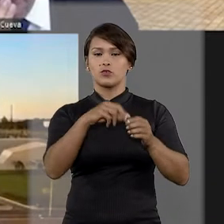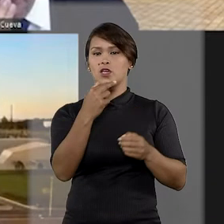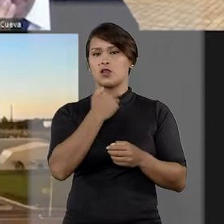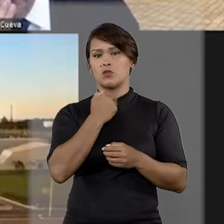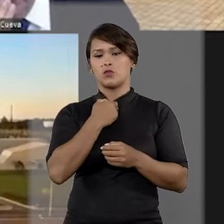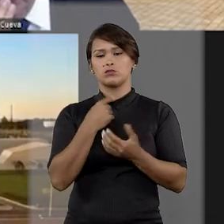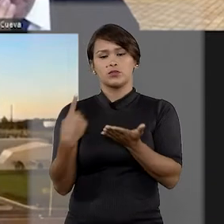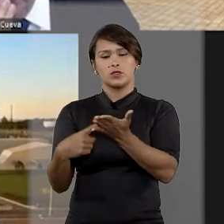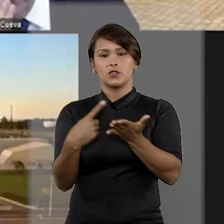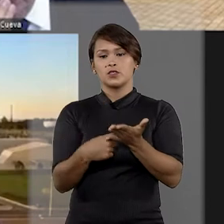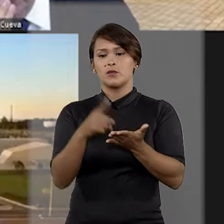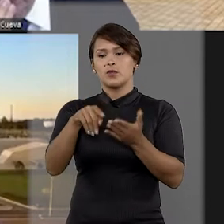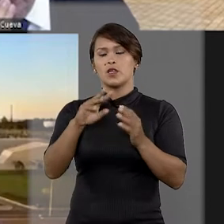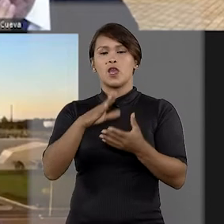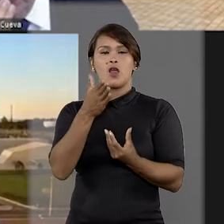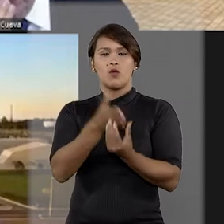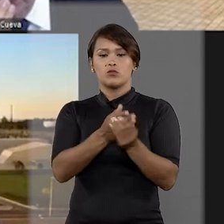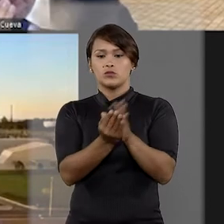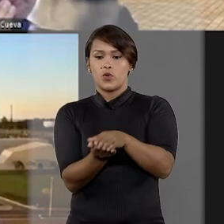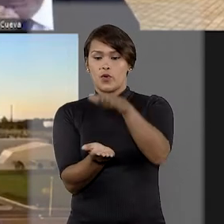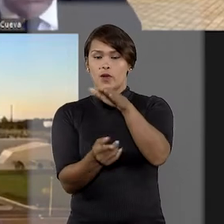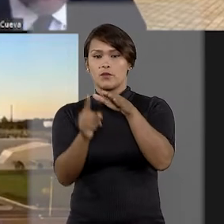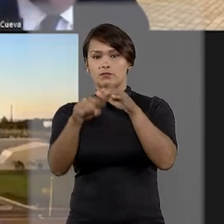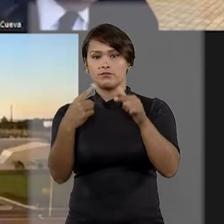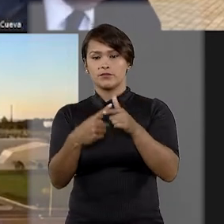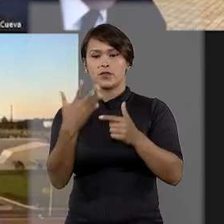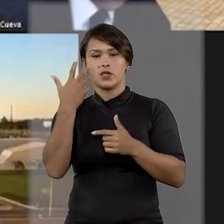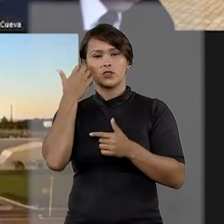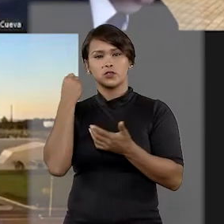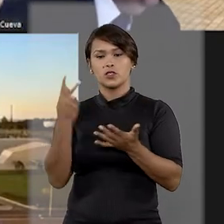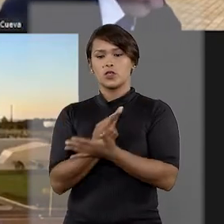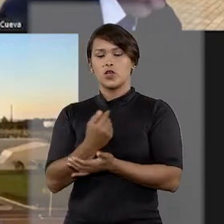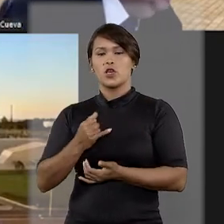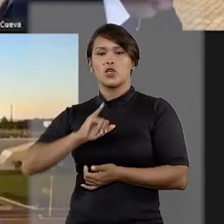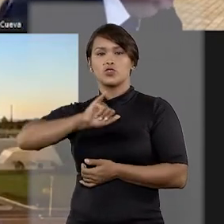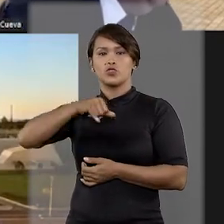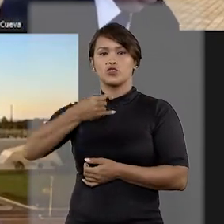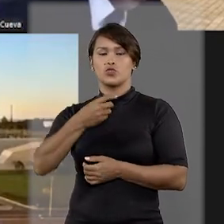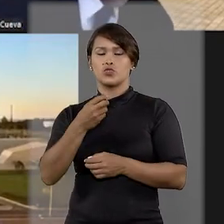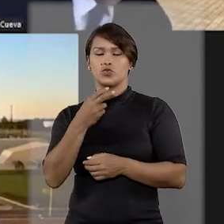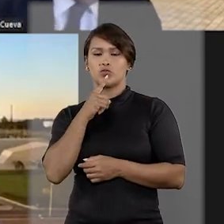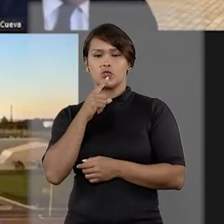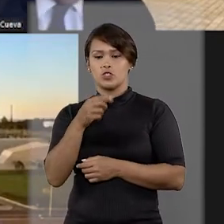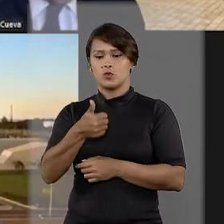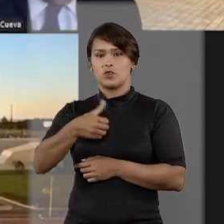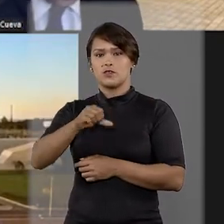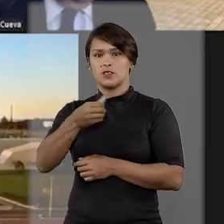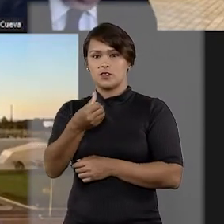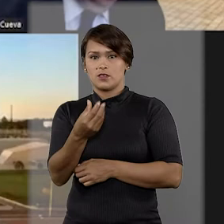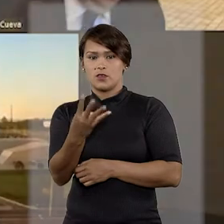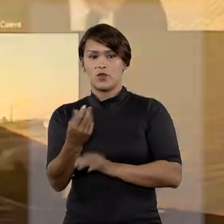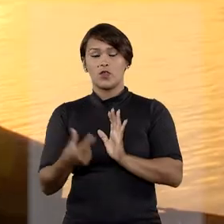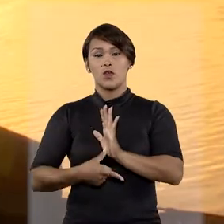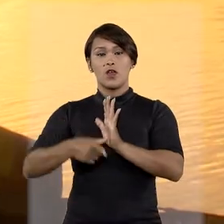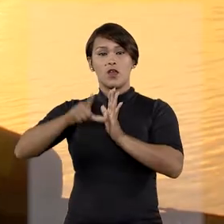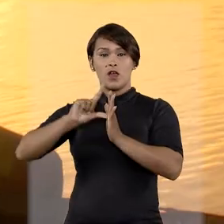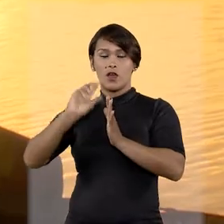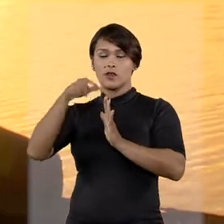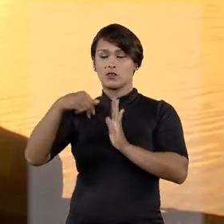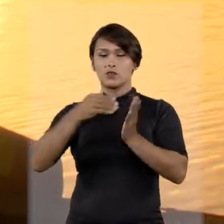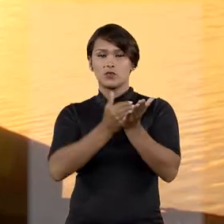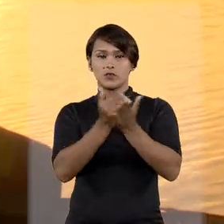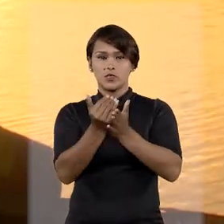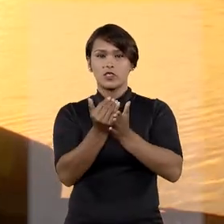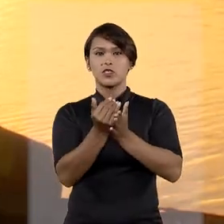irrevogabilidade não se aplica ao caso dos autos, pois a adoção ocorreu em junho de 1964, antes,